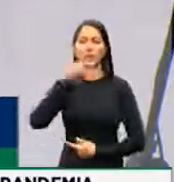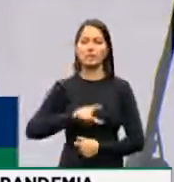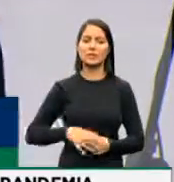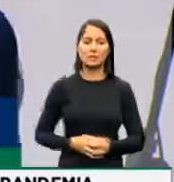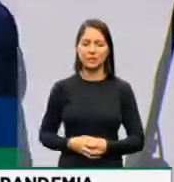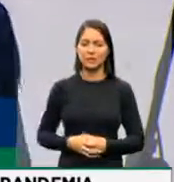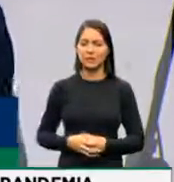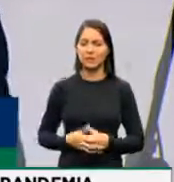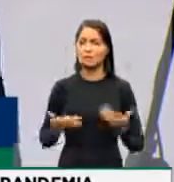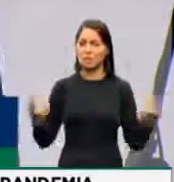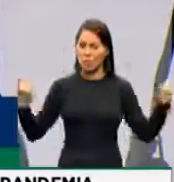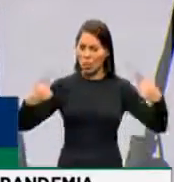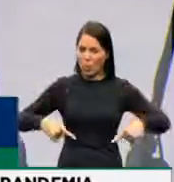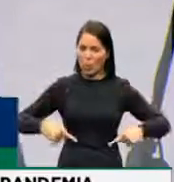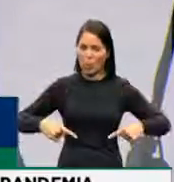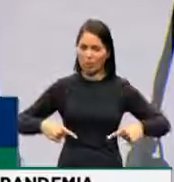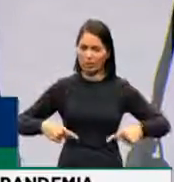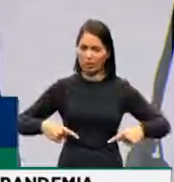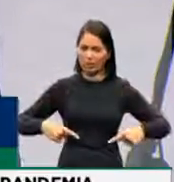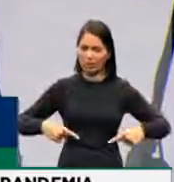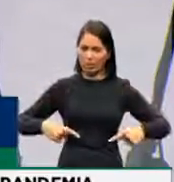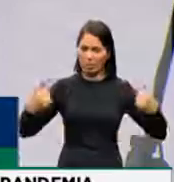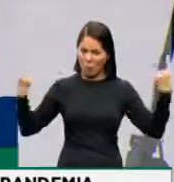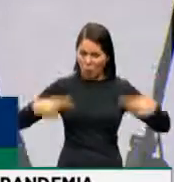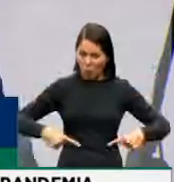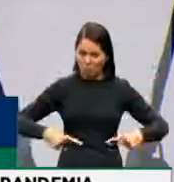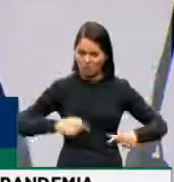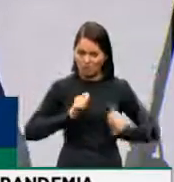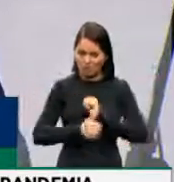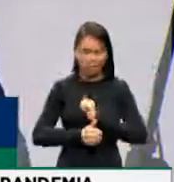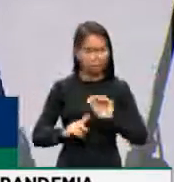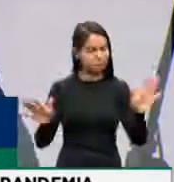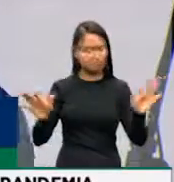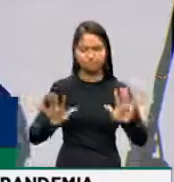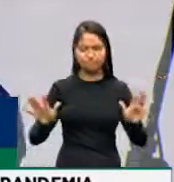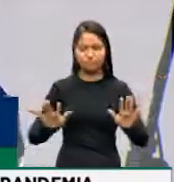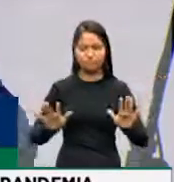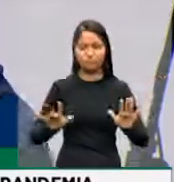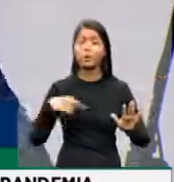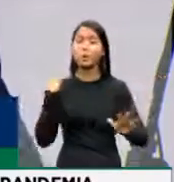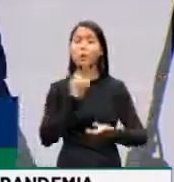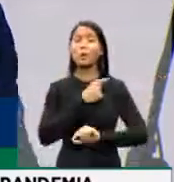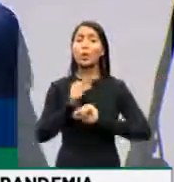contra o esporte. Não deixe sua digital contra as periferias. Vote não à retirada.